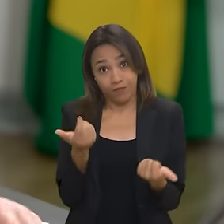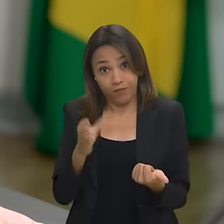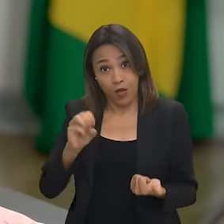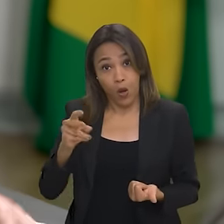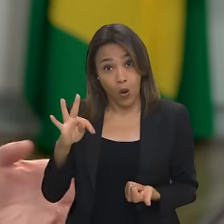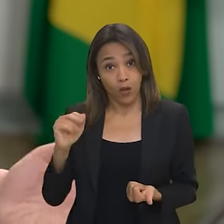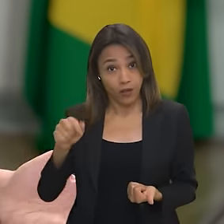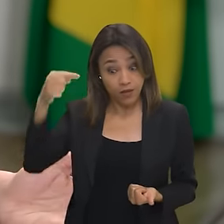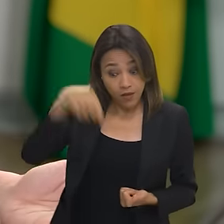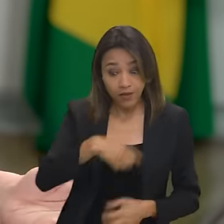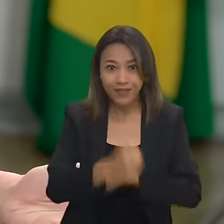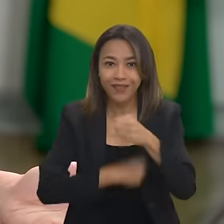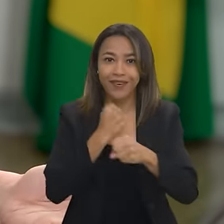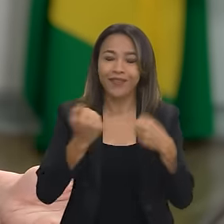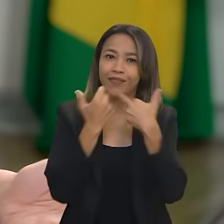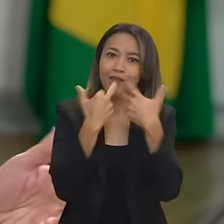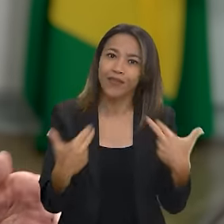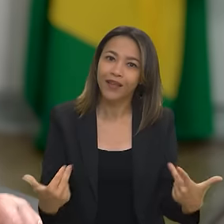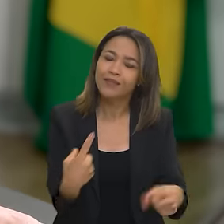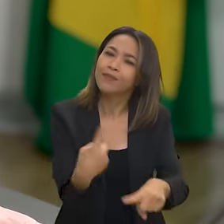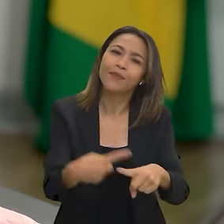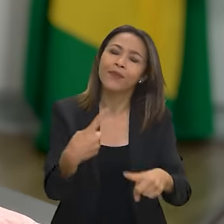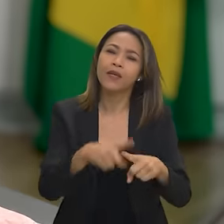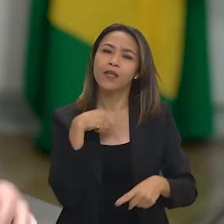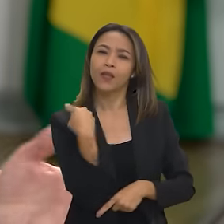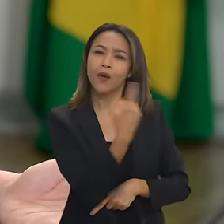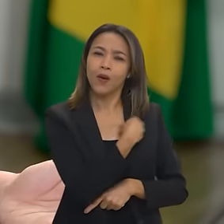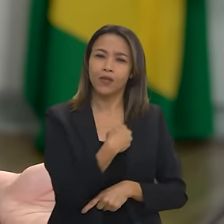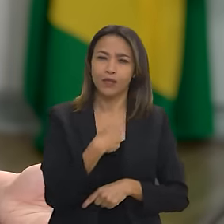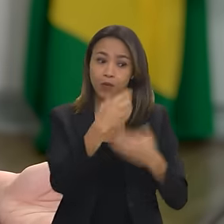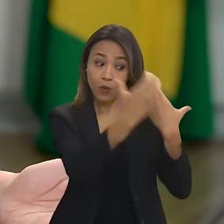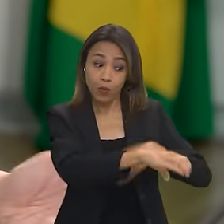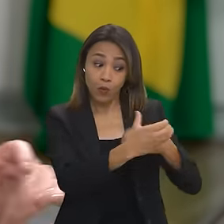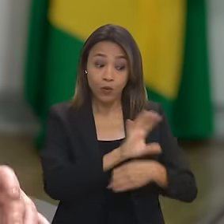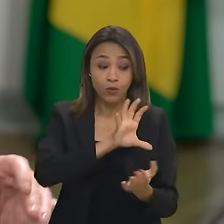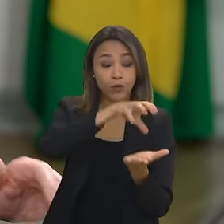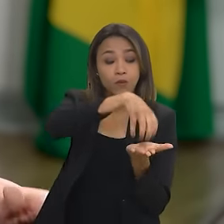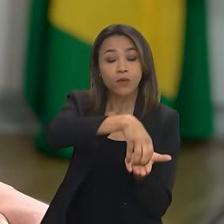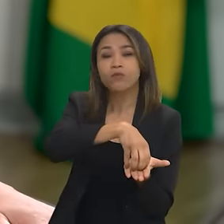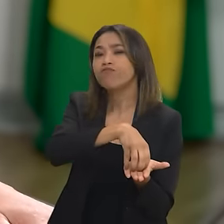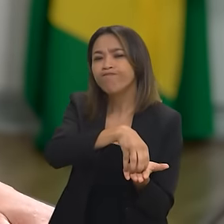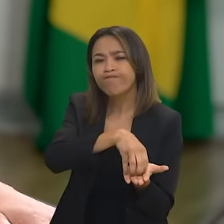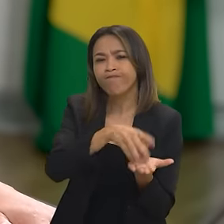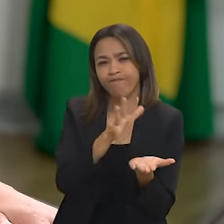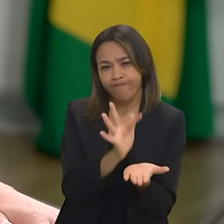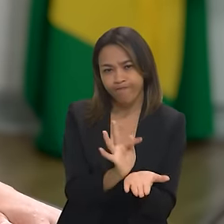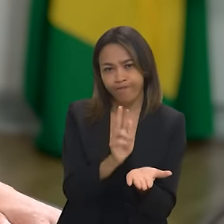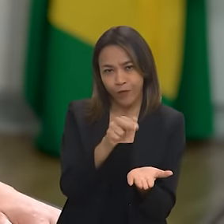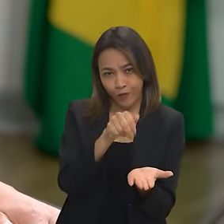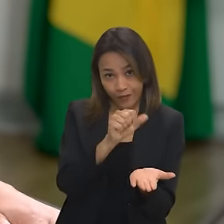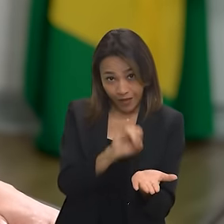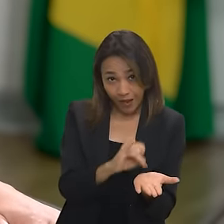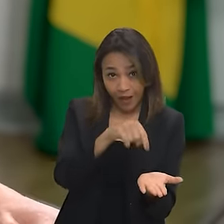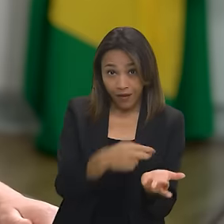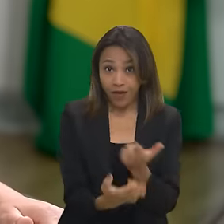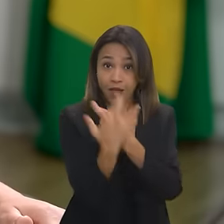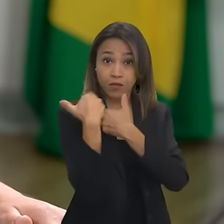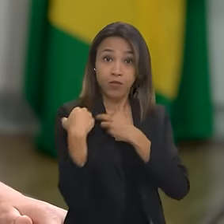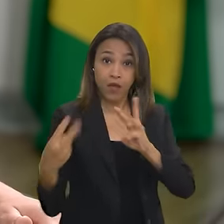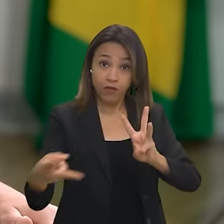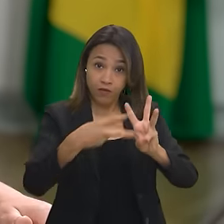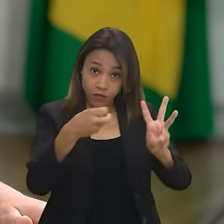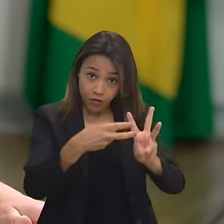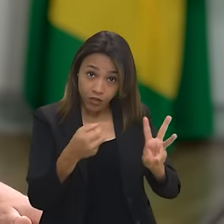possível. E esse ano vai ter uma novidade, porque a gente está fazendo um concurso para a FUNAI, que é a fundação que cuida das causas indigenistas.